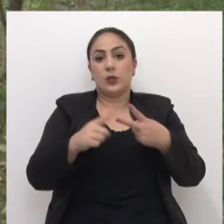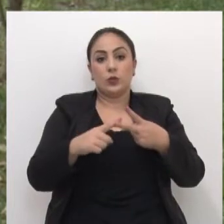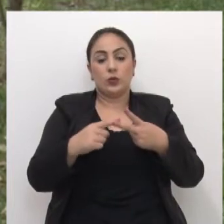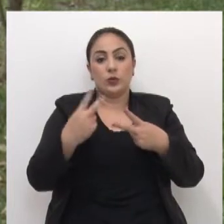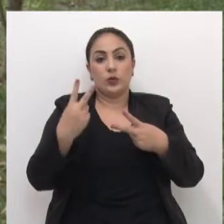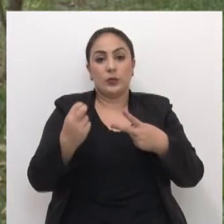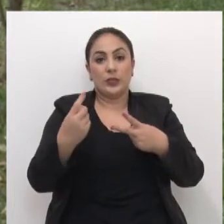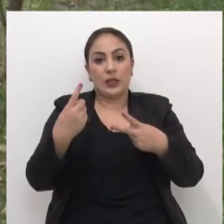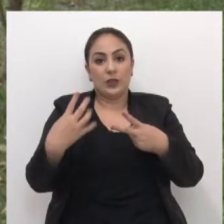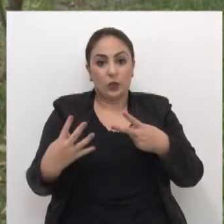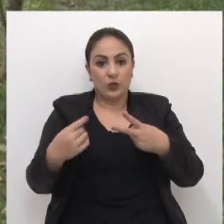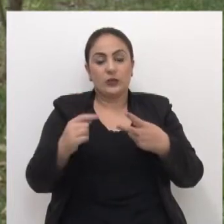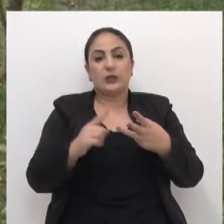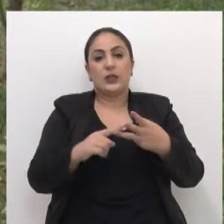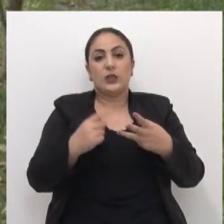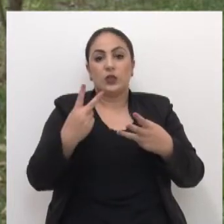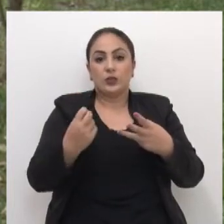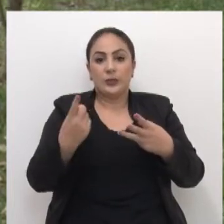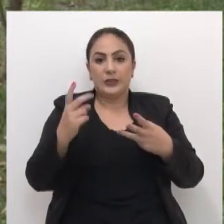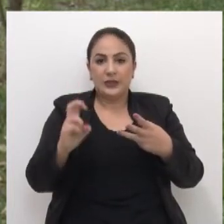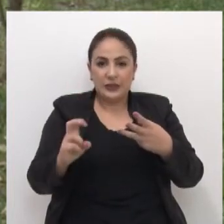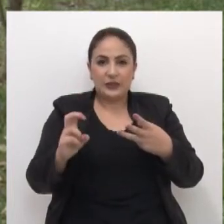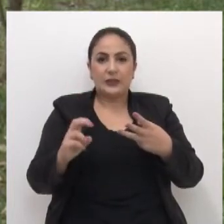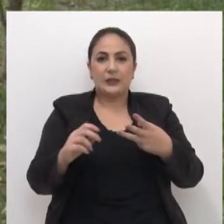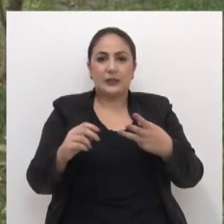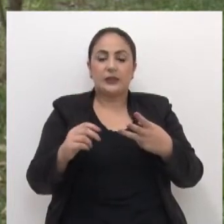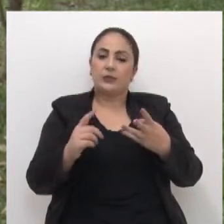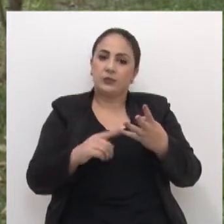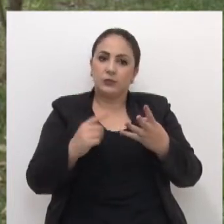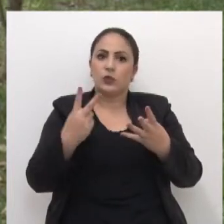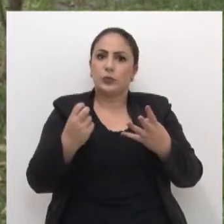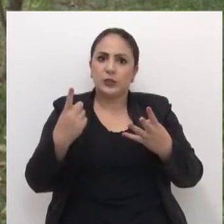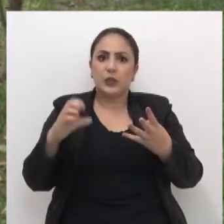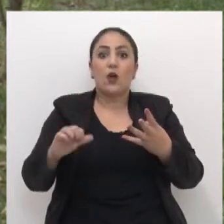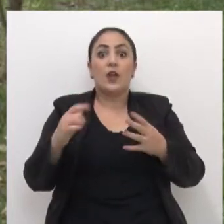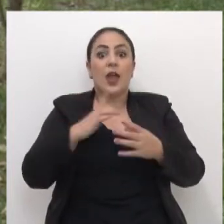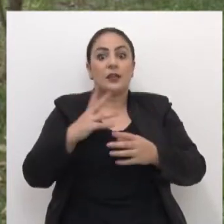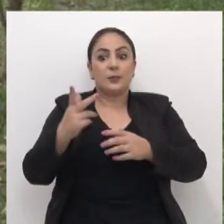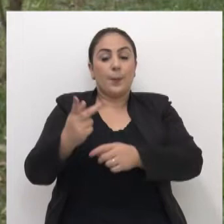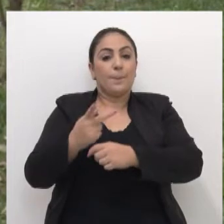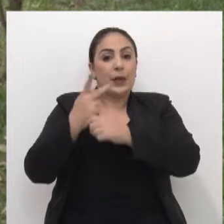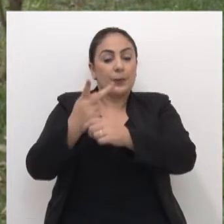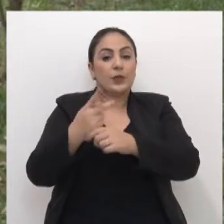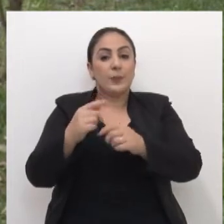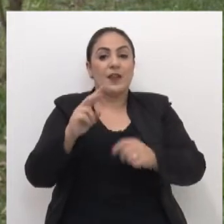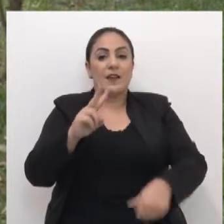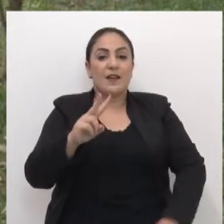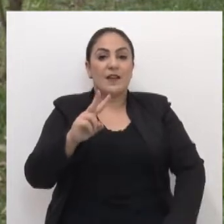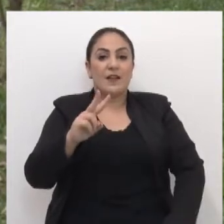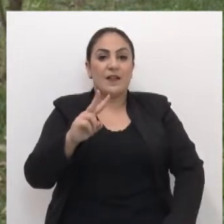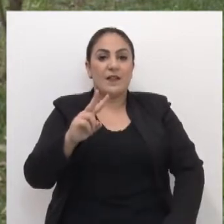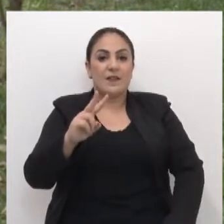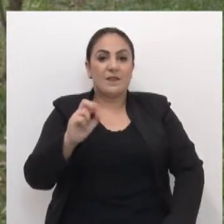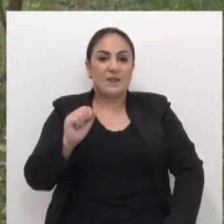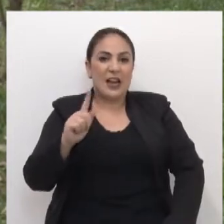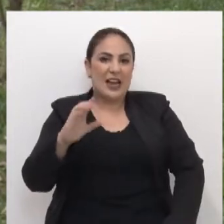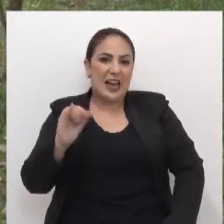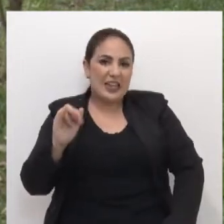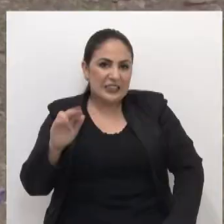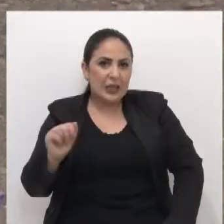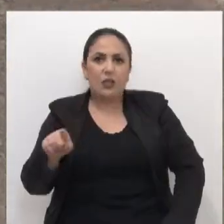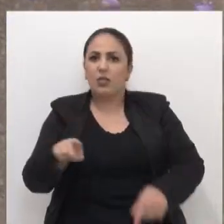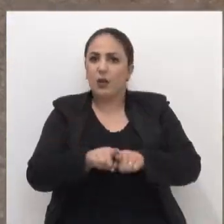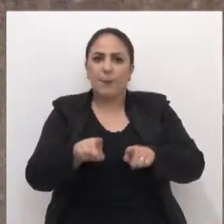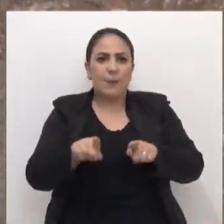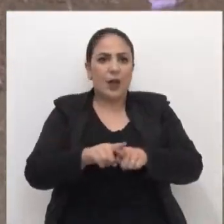2015 e 2019. E ganhei a vacaria também, enfim, ganhei um monte de rodeio grande internacional representando o Passo